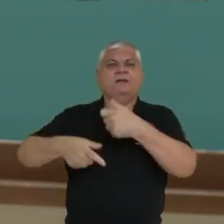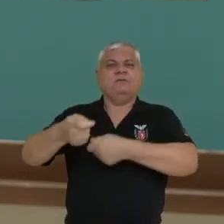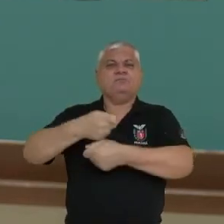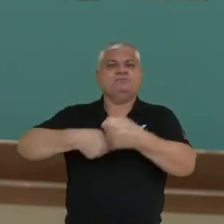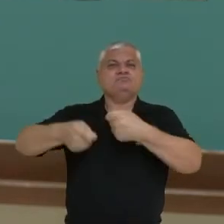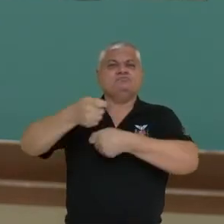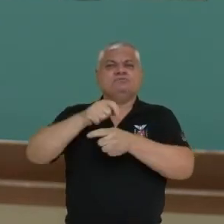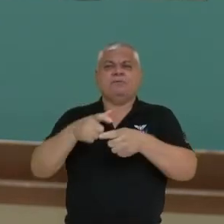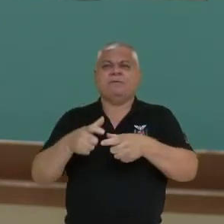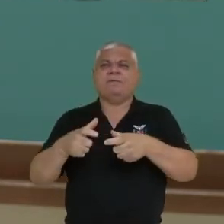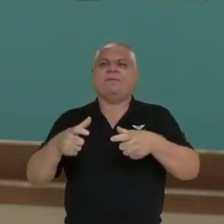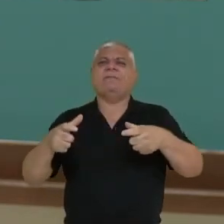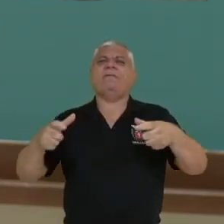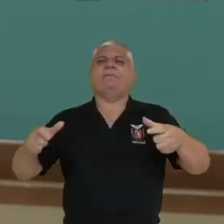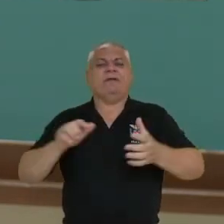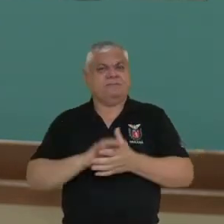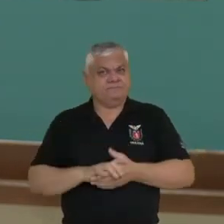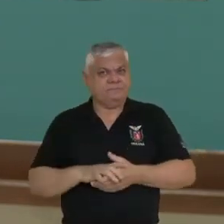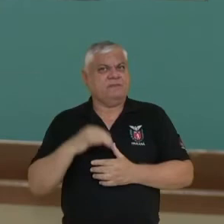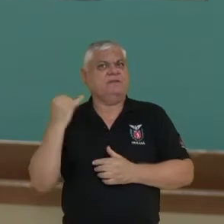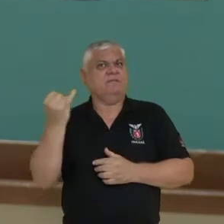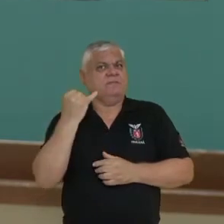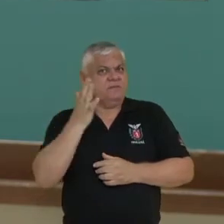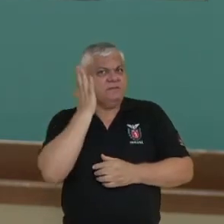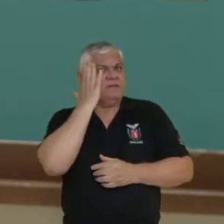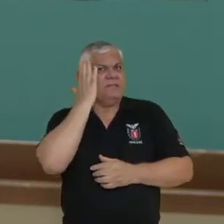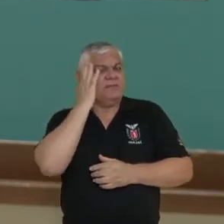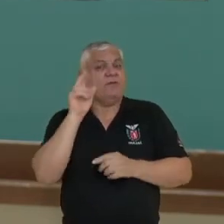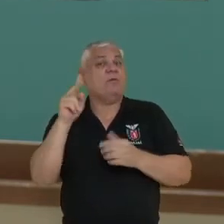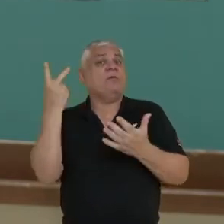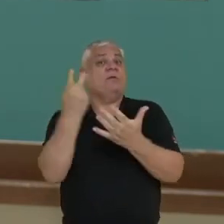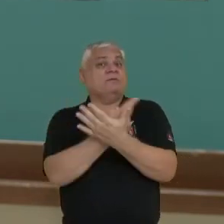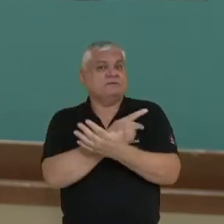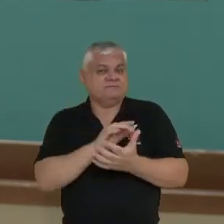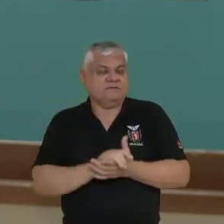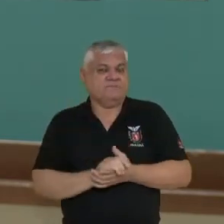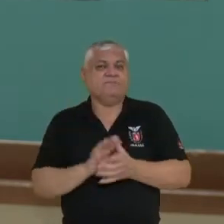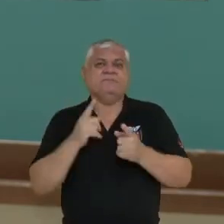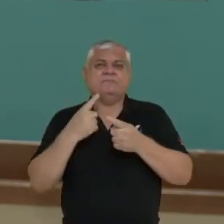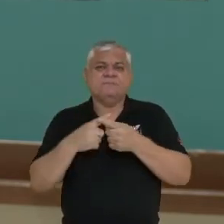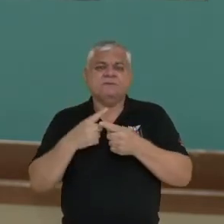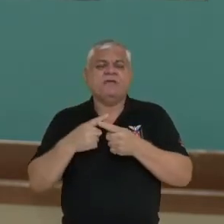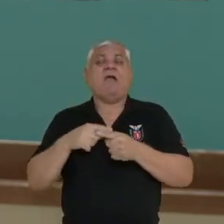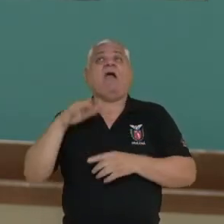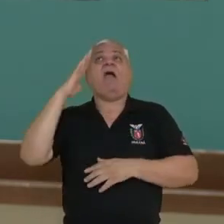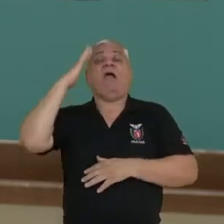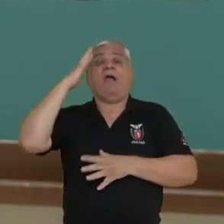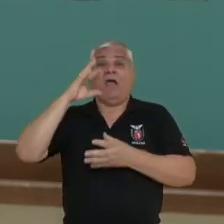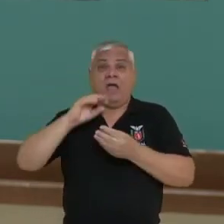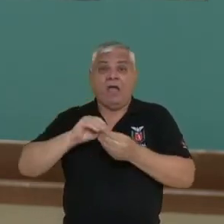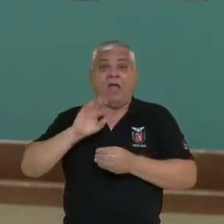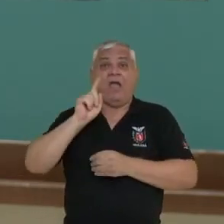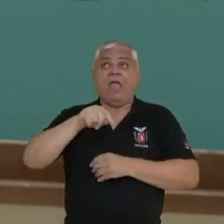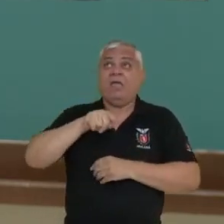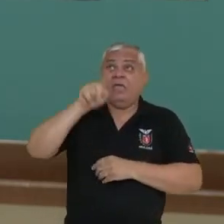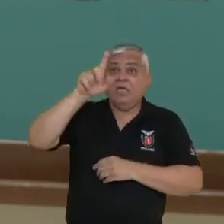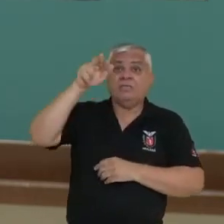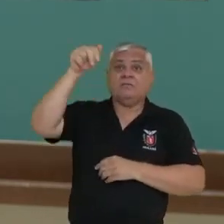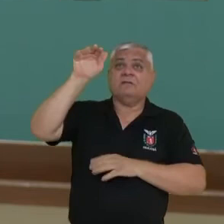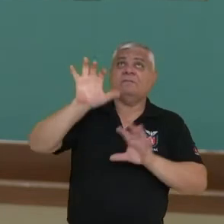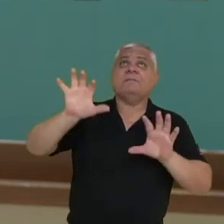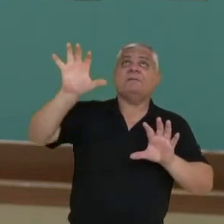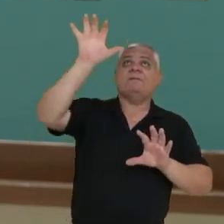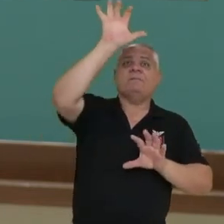território. Então é importantíssimo entender como se deu a ocupação do Nordeste, porque nos leva a compreender a própria ocupação do território